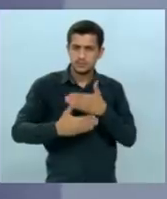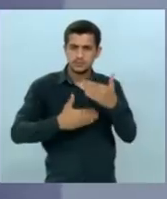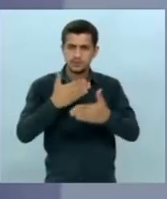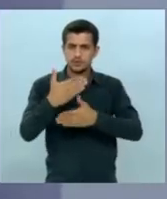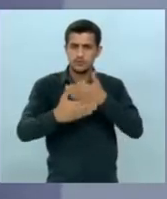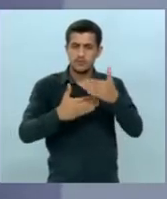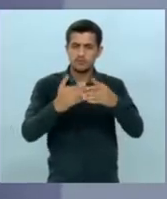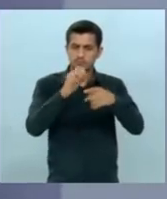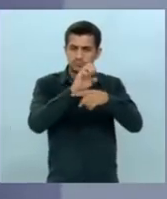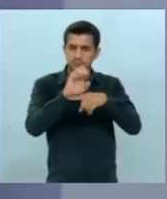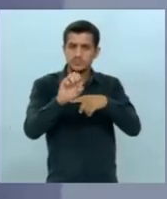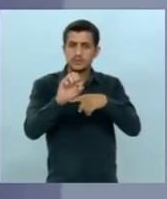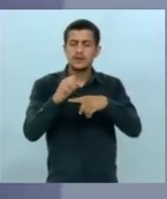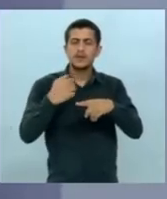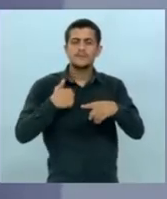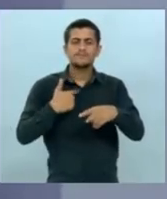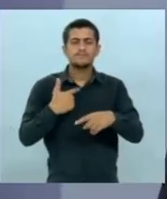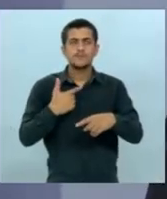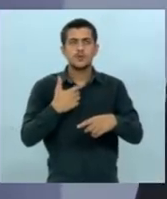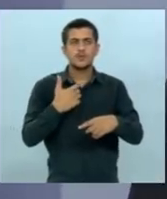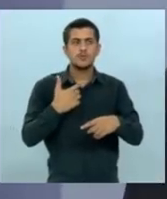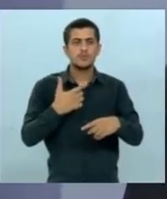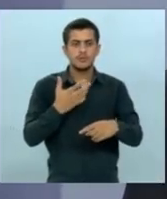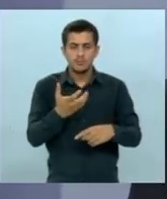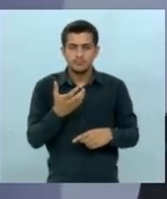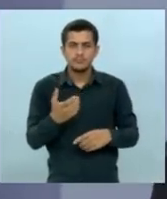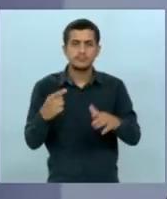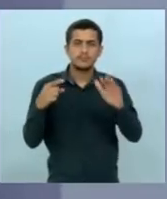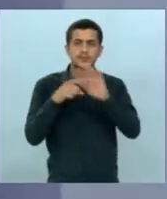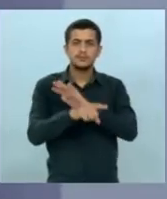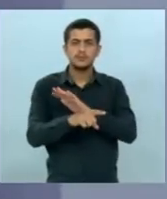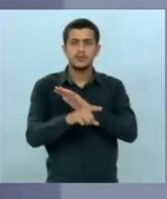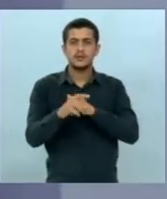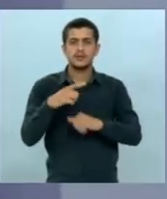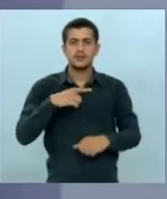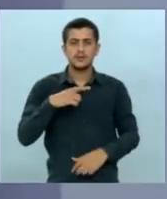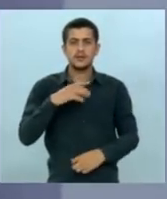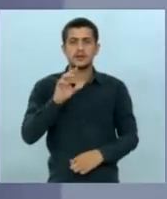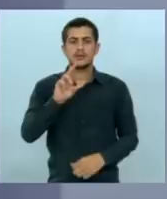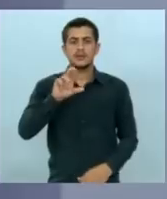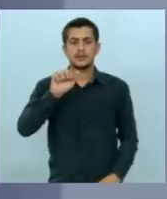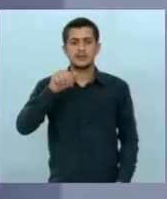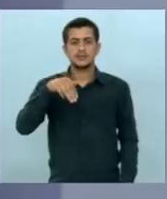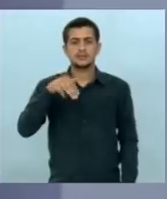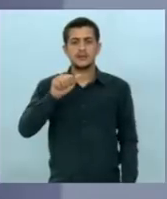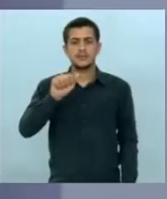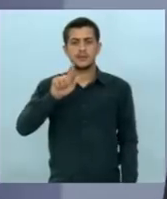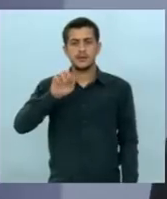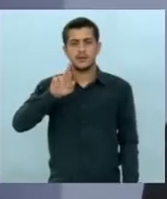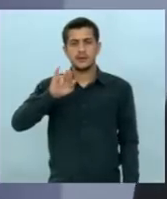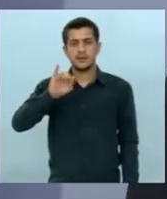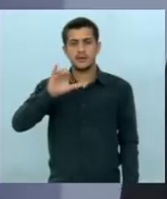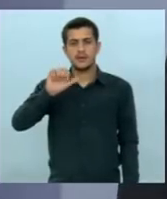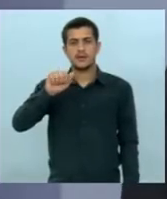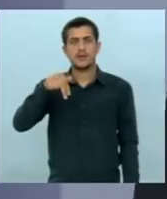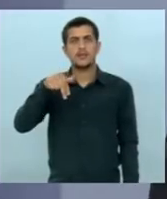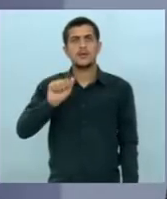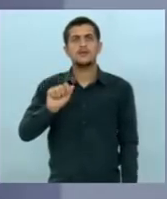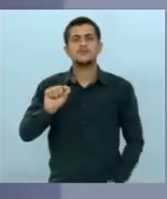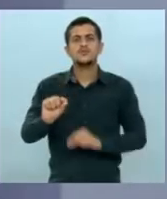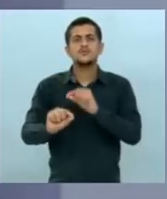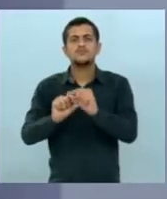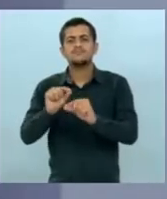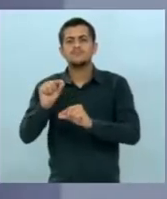nosso Estado. Então eu gostaria de perguntar que nós temos o projeto da Transamericana. Gostaria de perguntar a você quais as